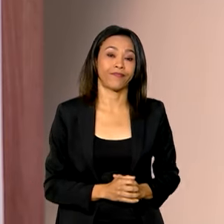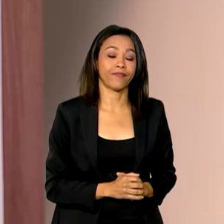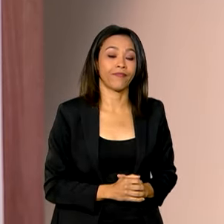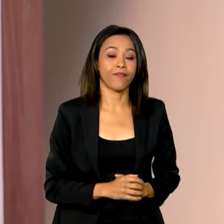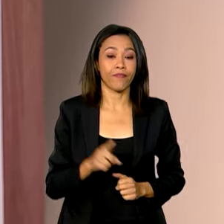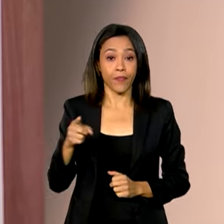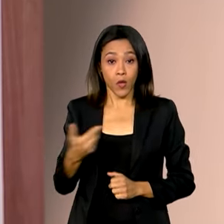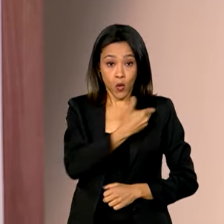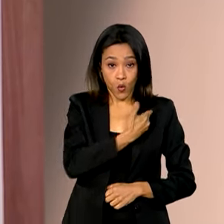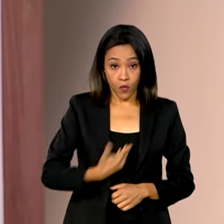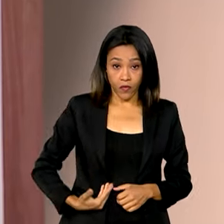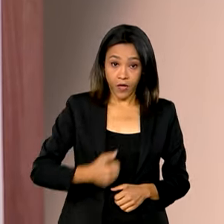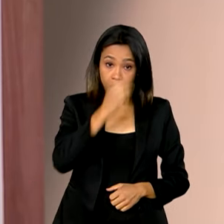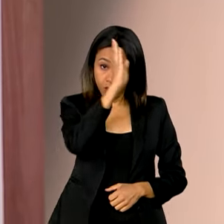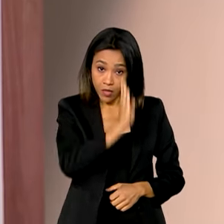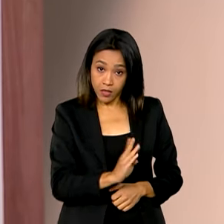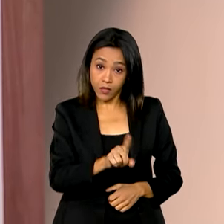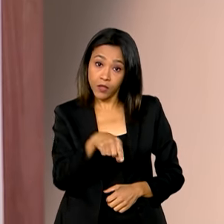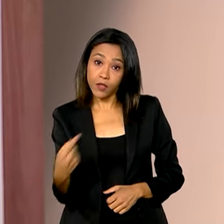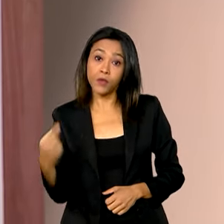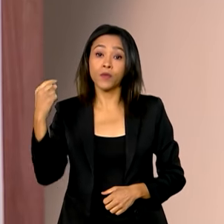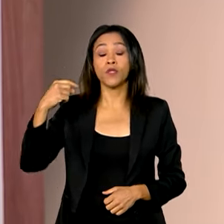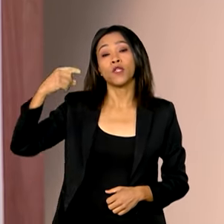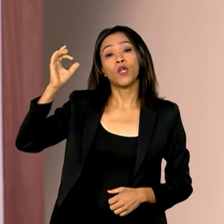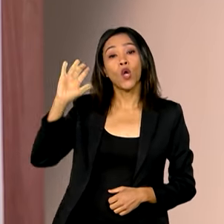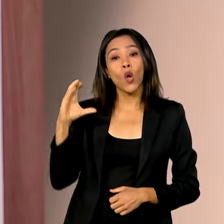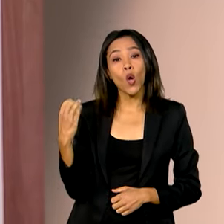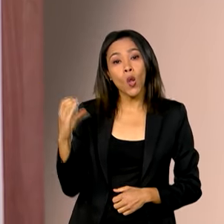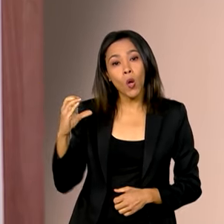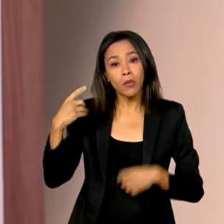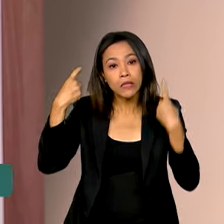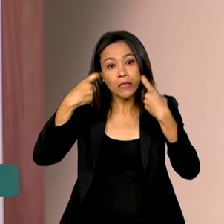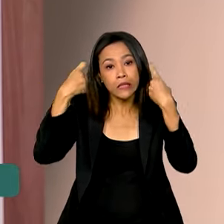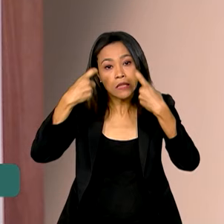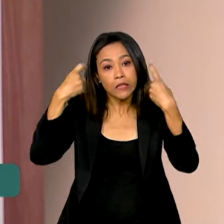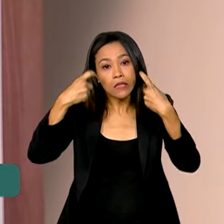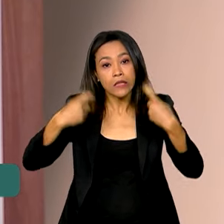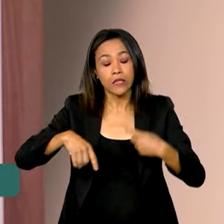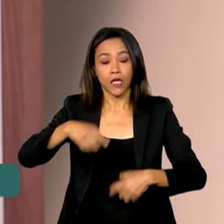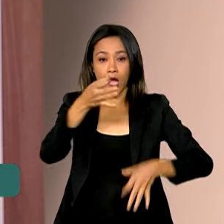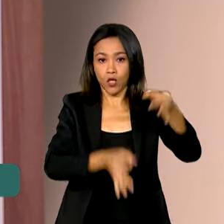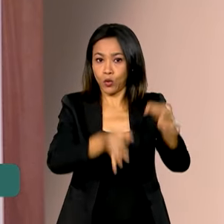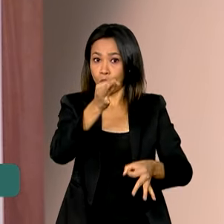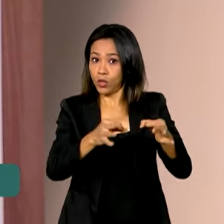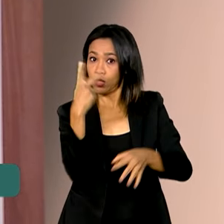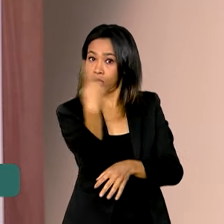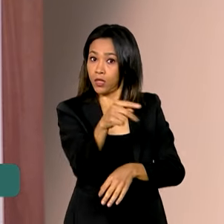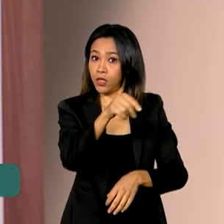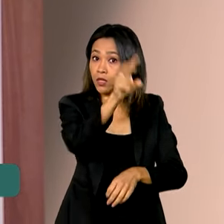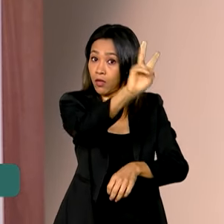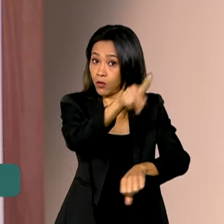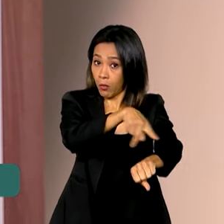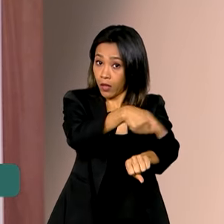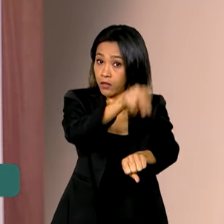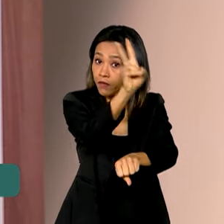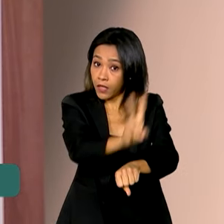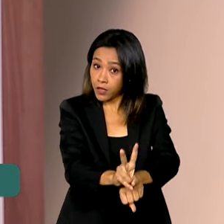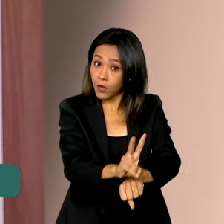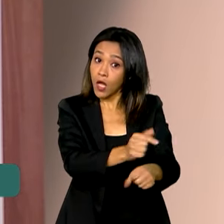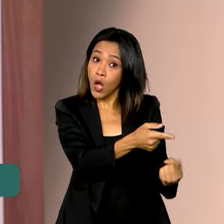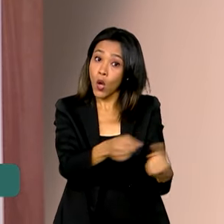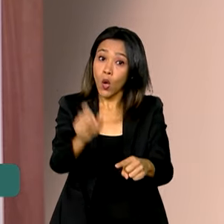governos de Brasil e Colômbia manifestaram preocupação com a ordem de apreensão da justiça venezuelana contra o candidato